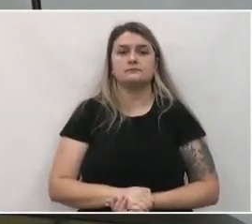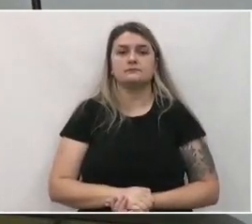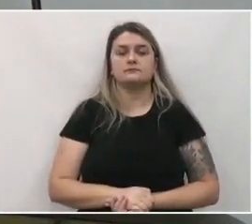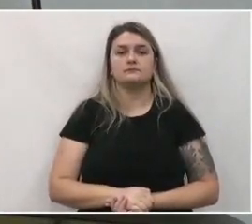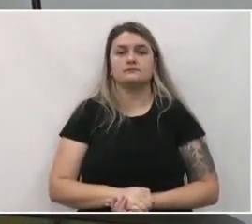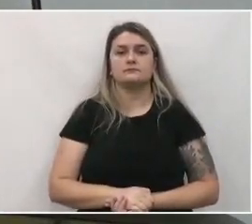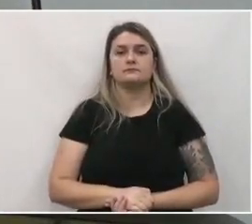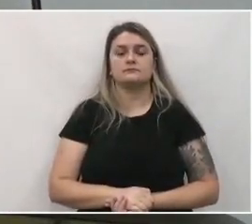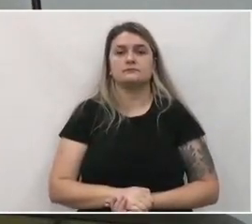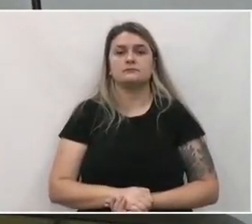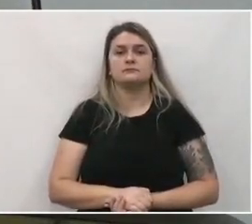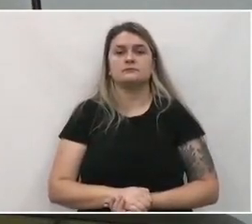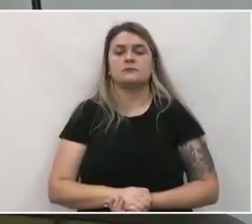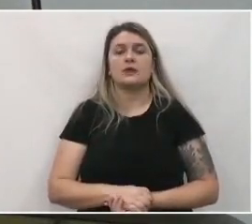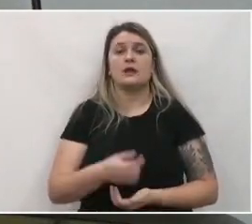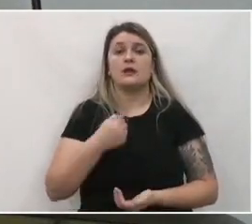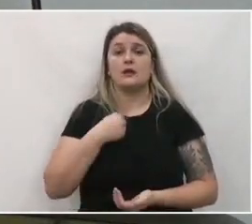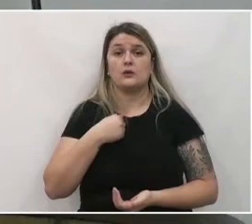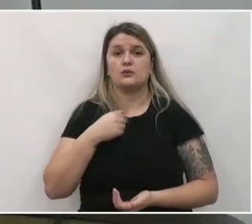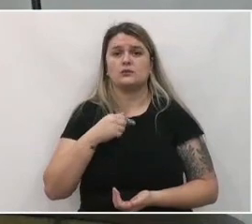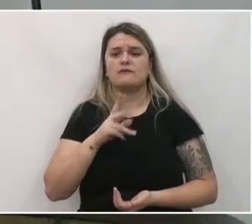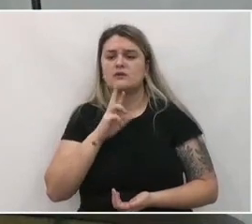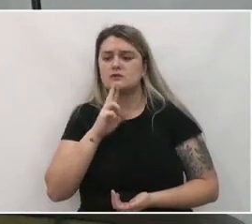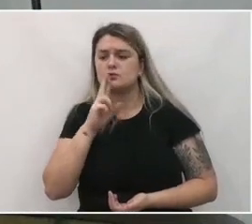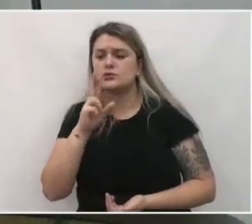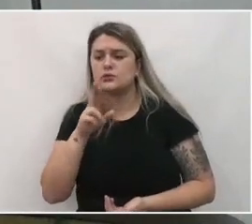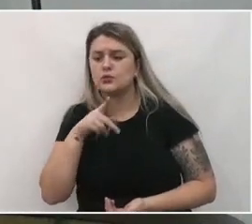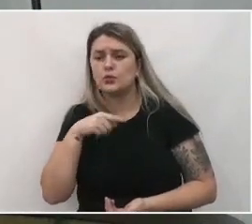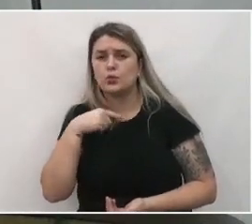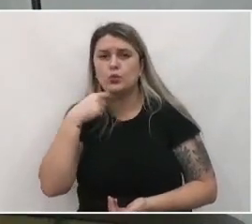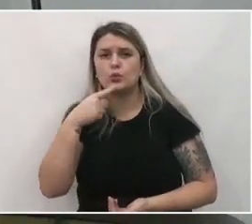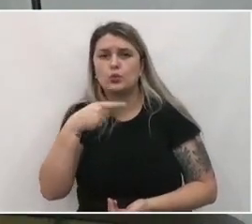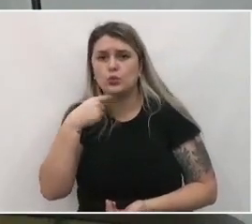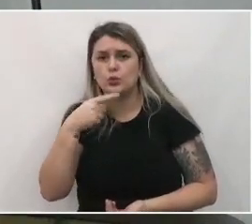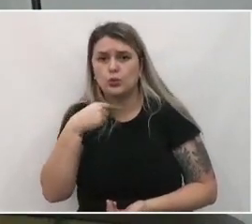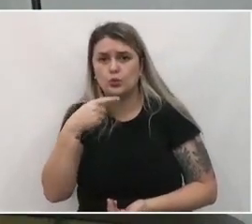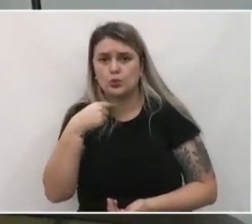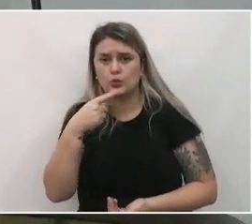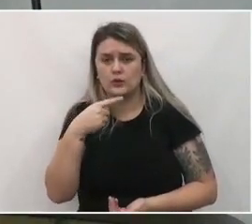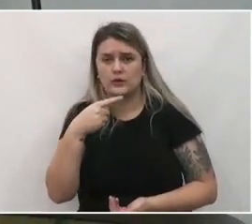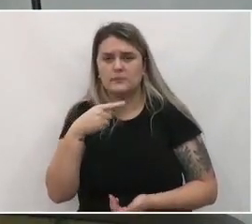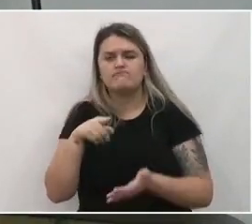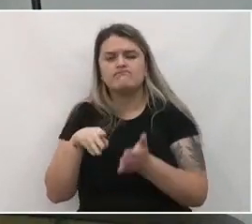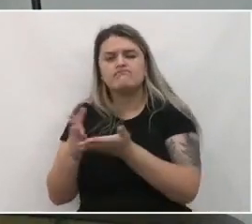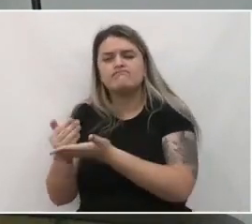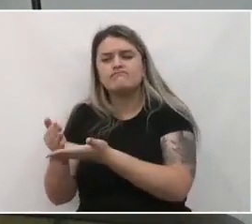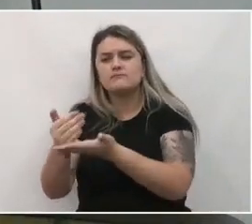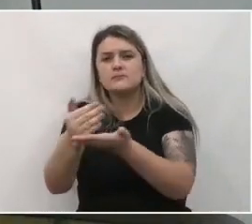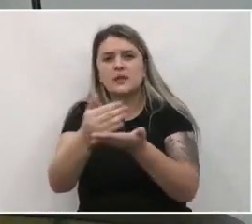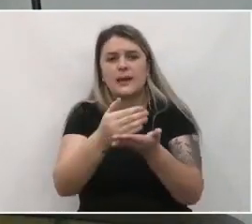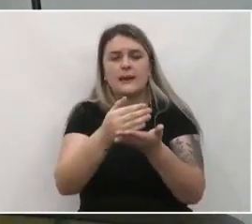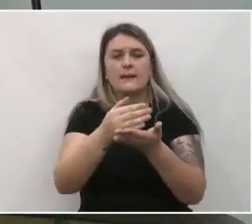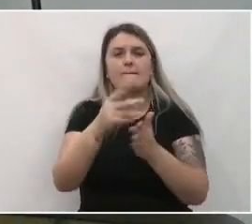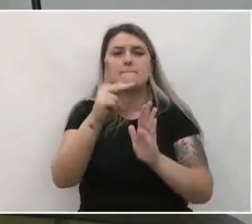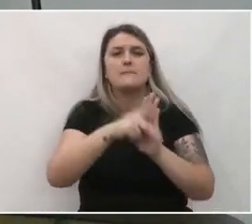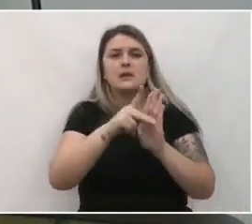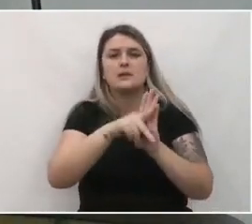Quanto ao questionamento que eu estava respondendo da parte do levantamento do plano altimétrico,